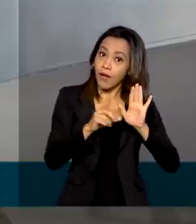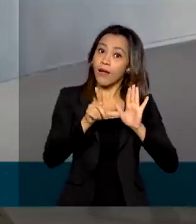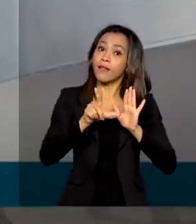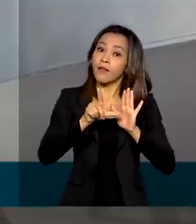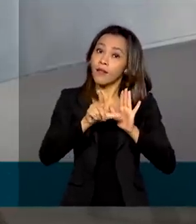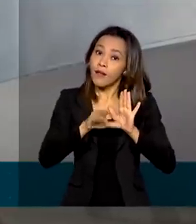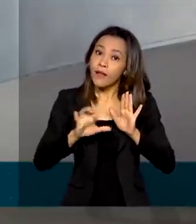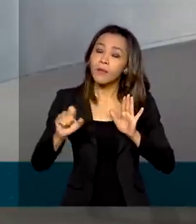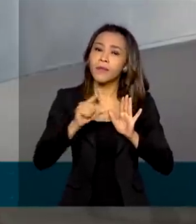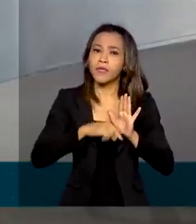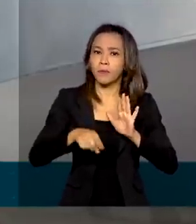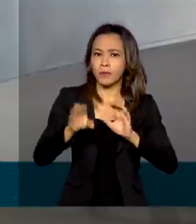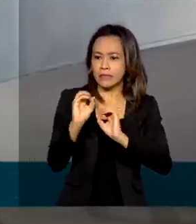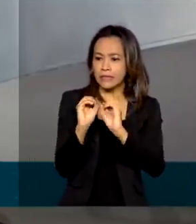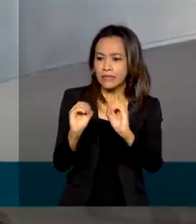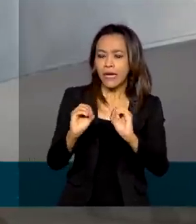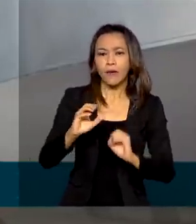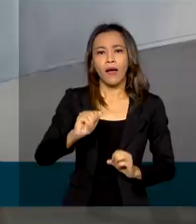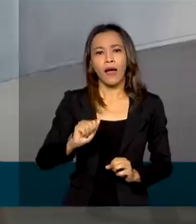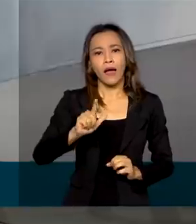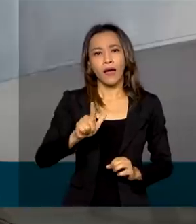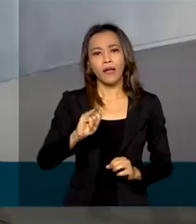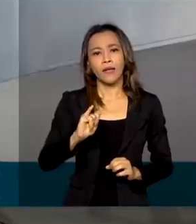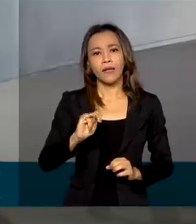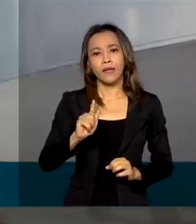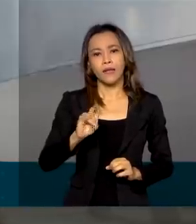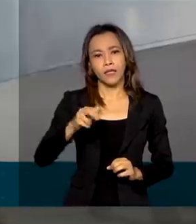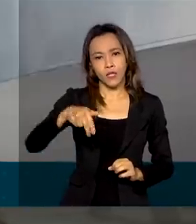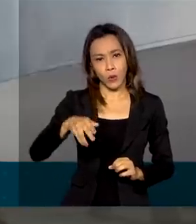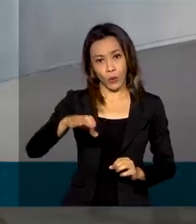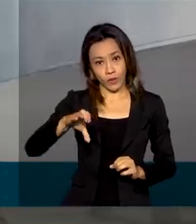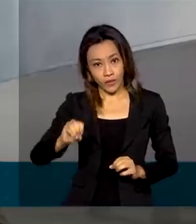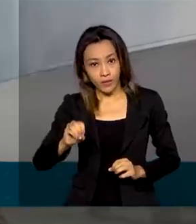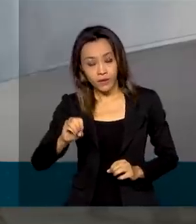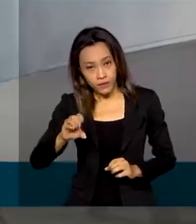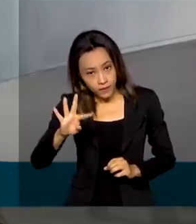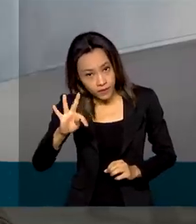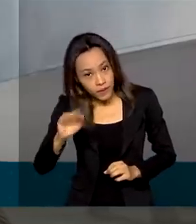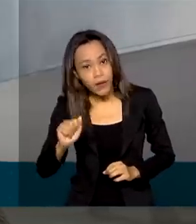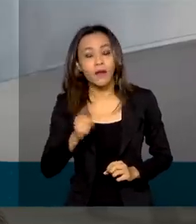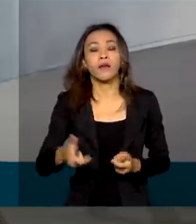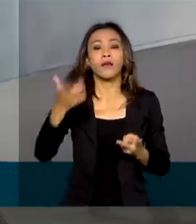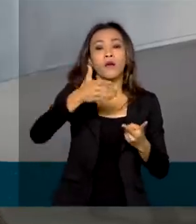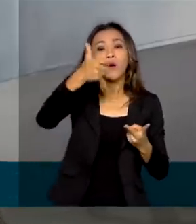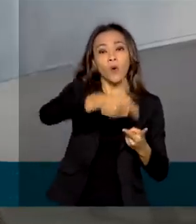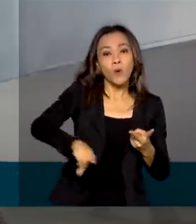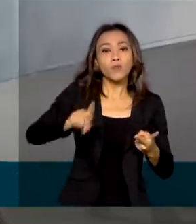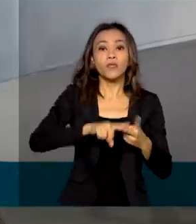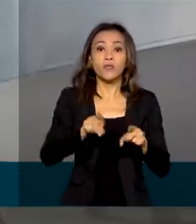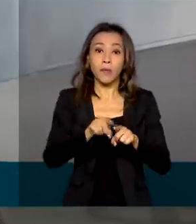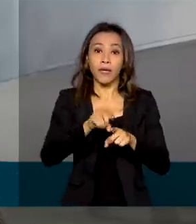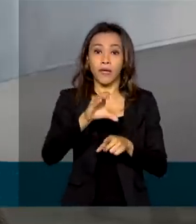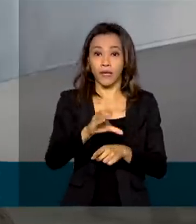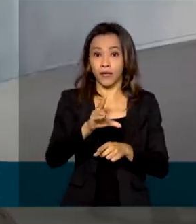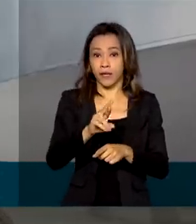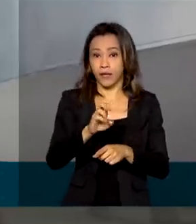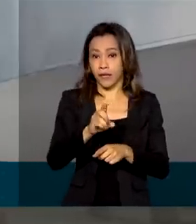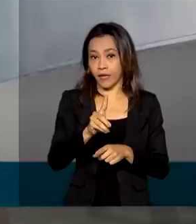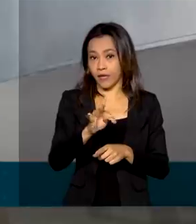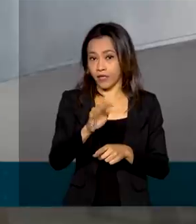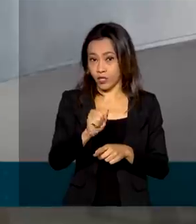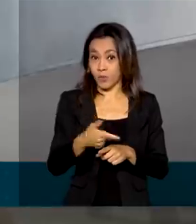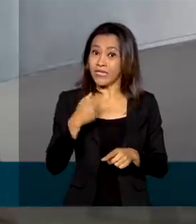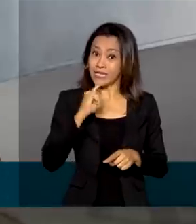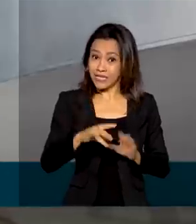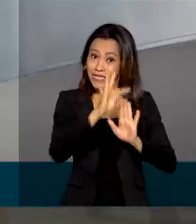zero para diversos tributos. Ele também vetou um outro trecho da lei que falava sobre crédito para esse setor. Segundo o governo federal, se esse